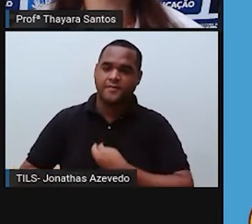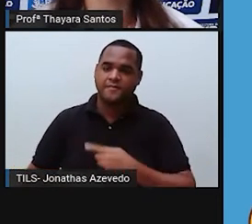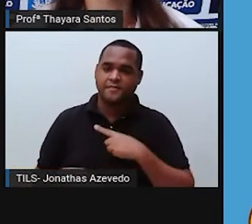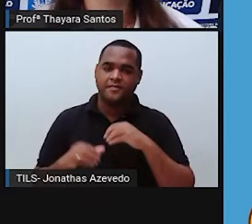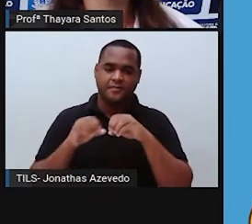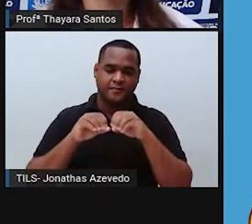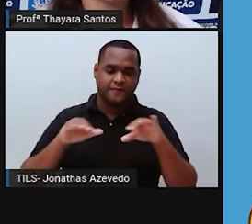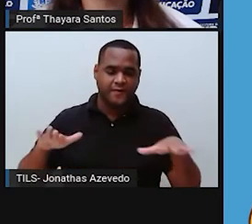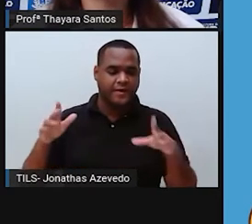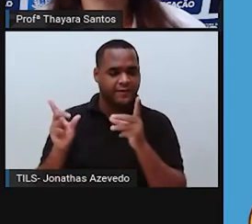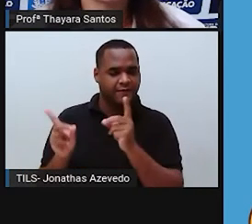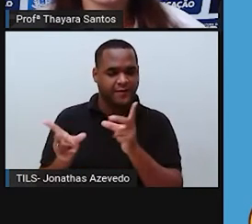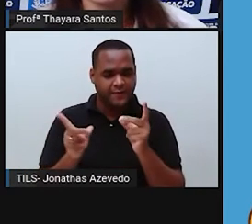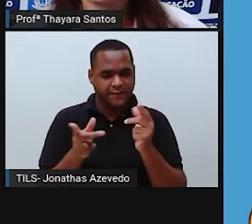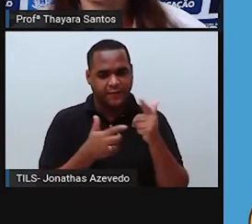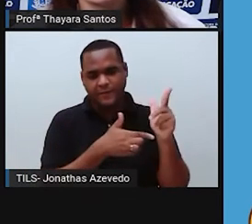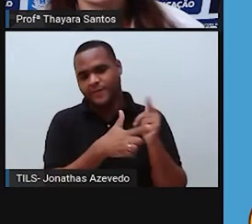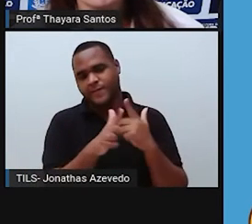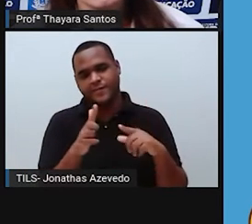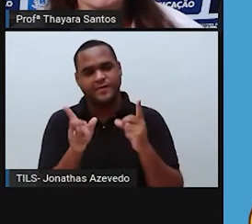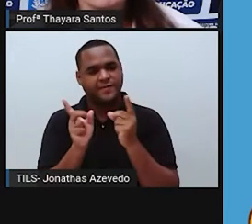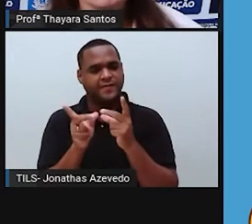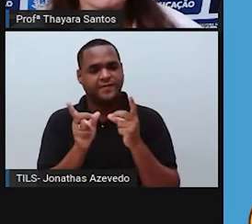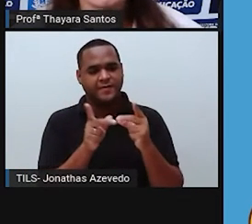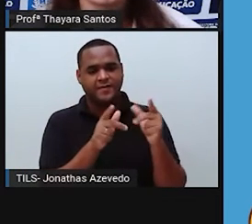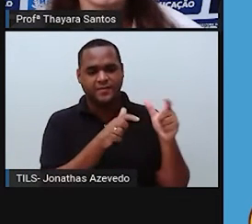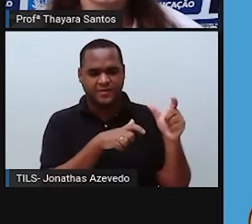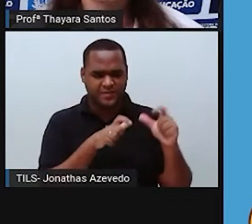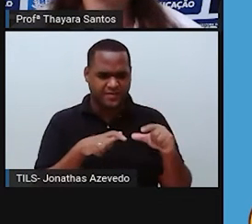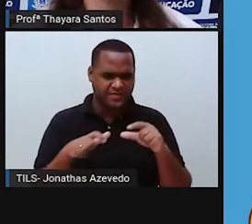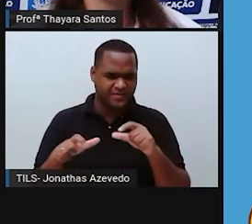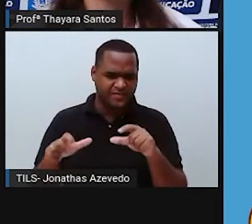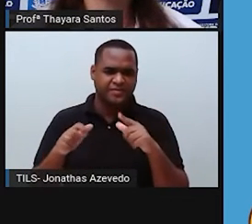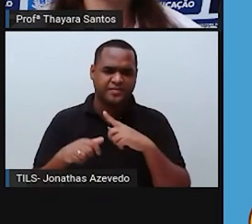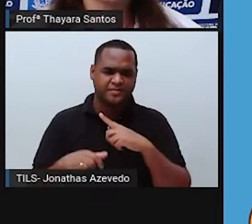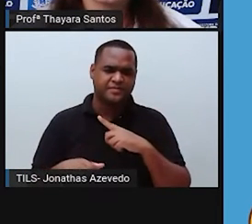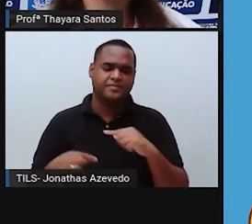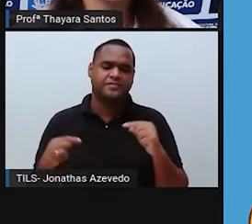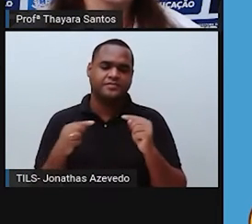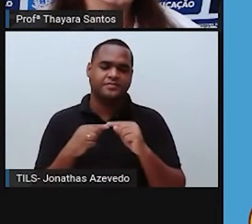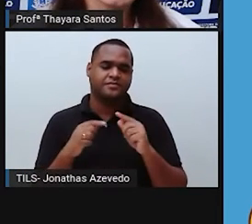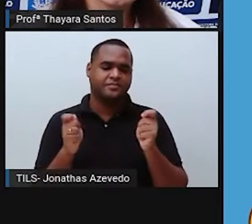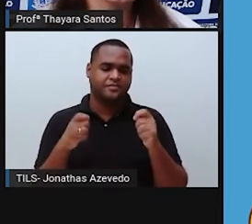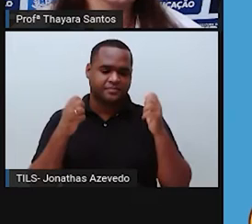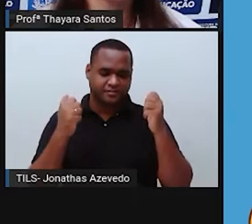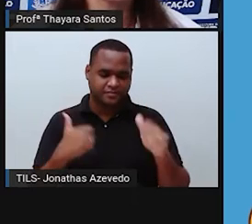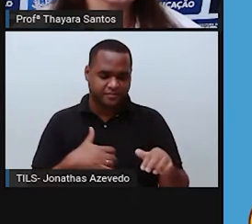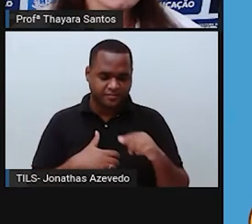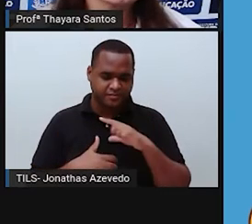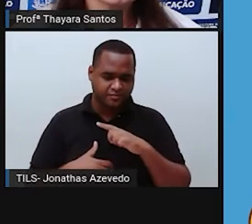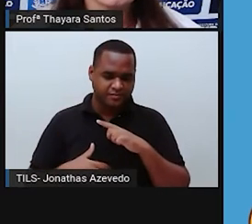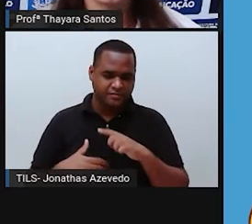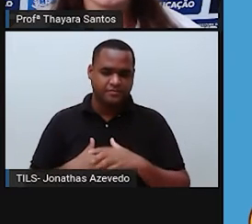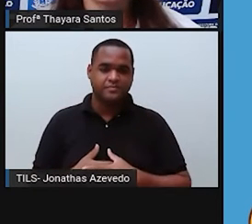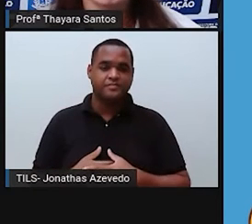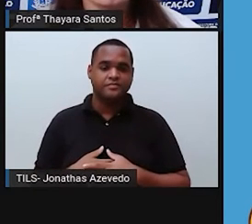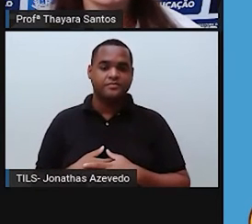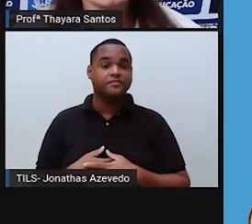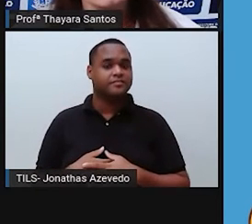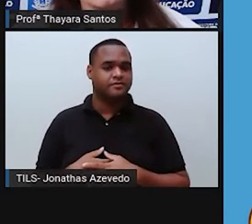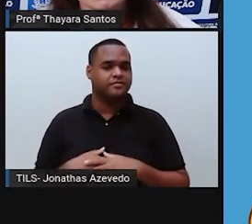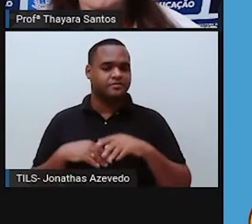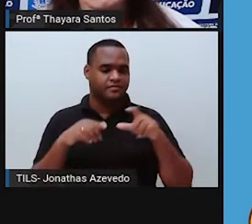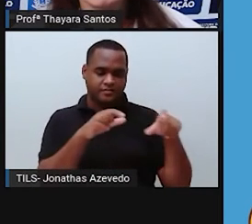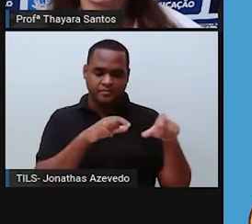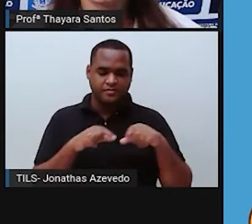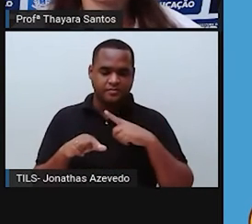exportar para outros lugares, vender e comercializar para outros lugares. E isso é uma grande ameaça, porque tem muitas espécies lá que já estão